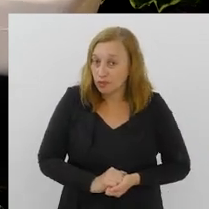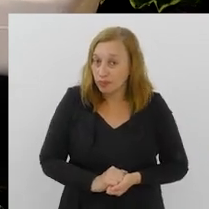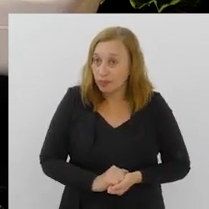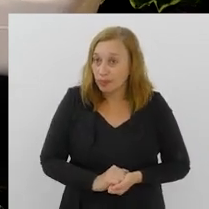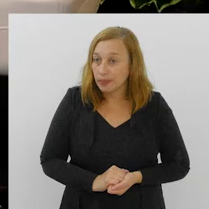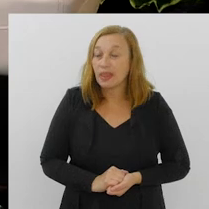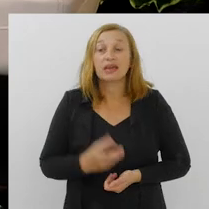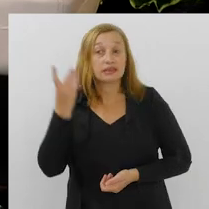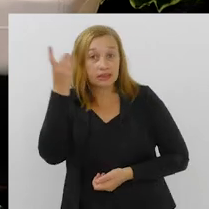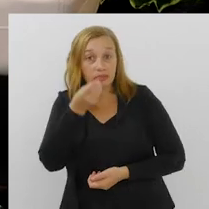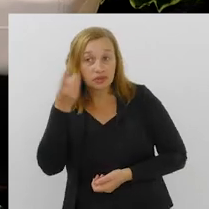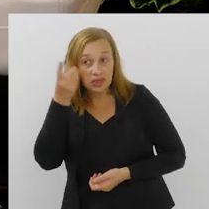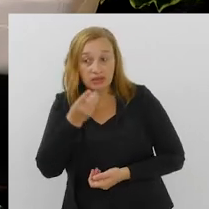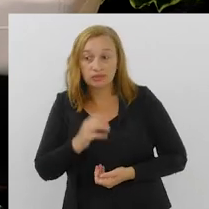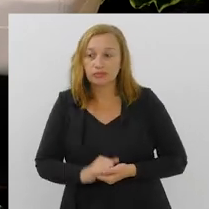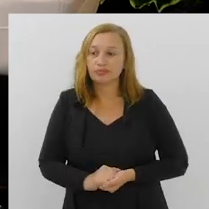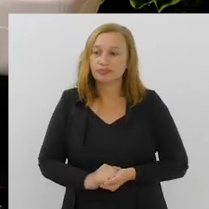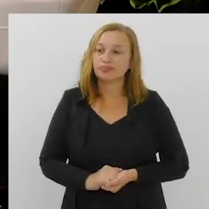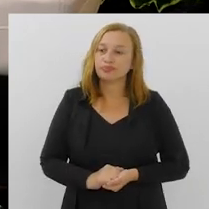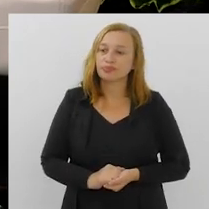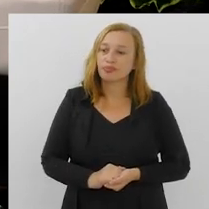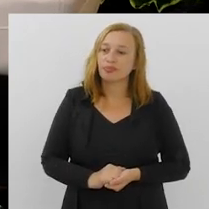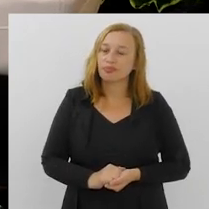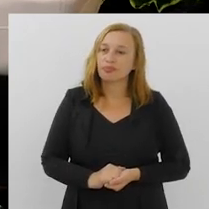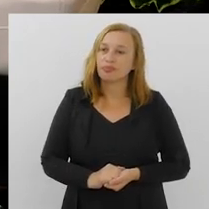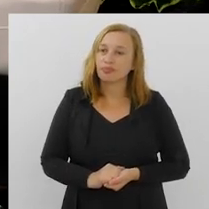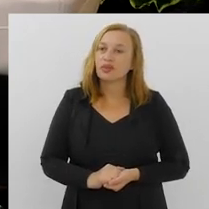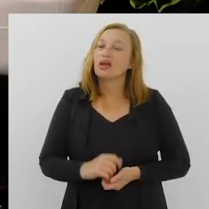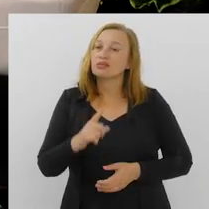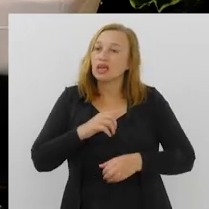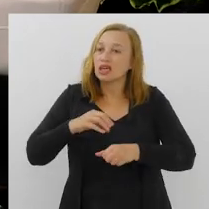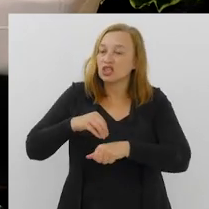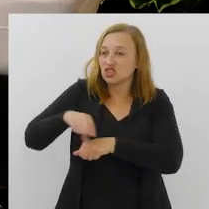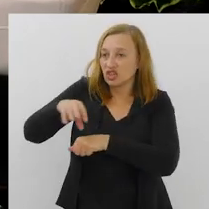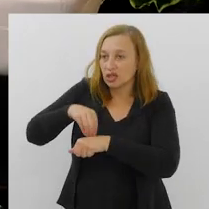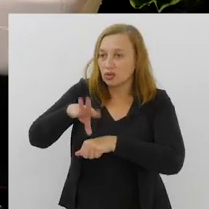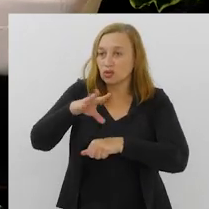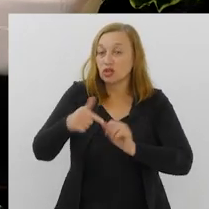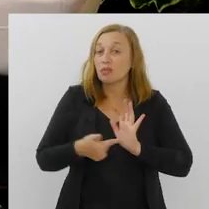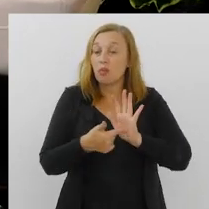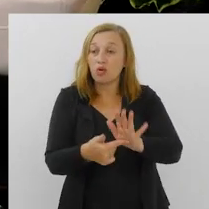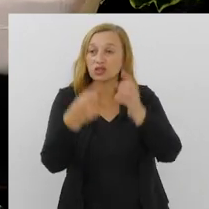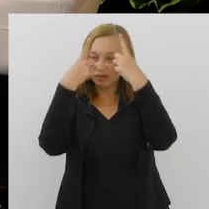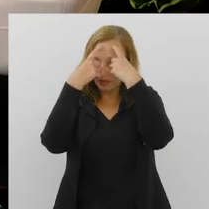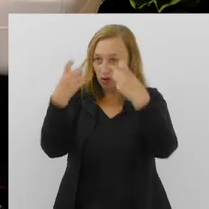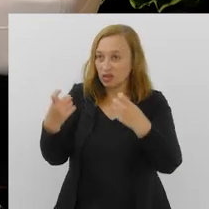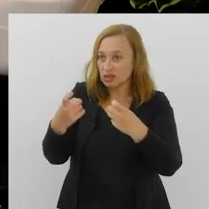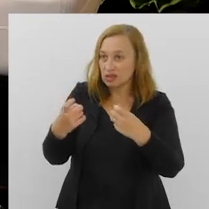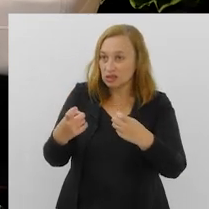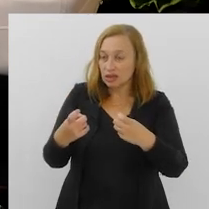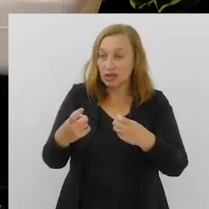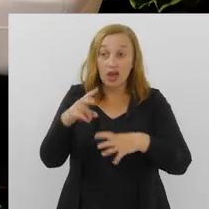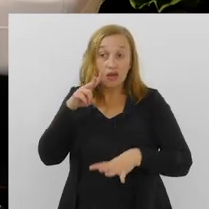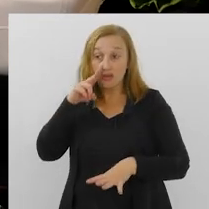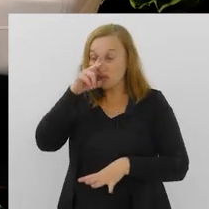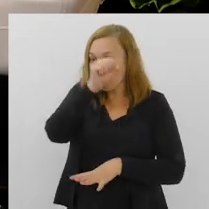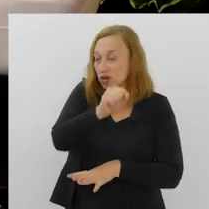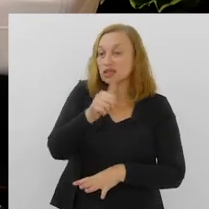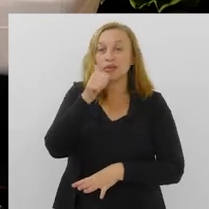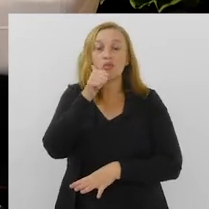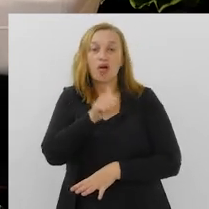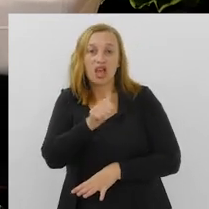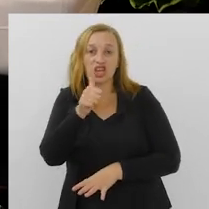juventude. O feminicídio na juventude, deputado. Tem indicadores que apontam que essa violência